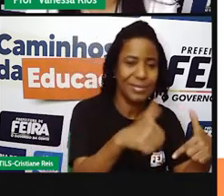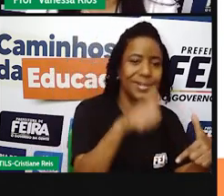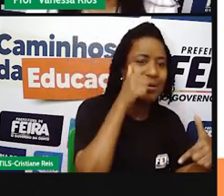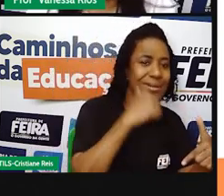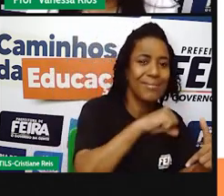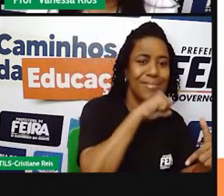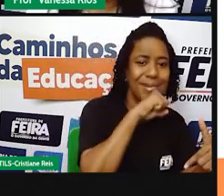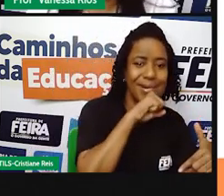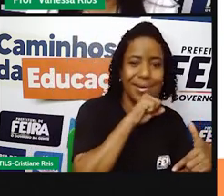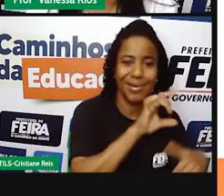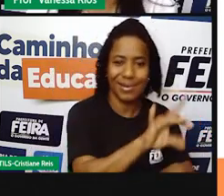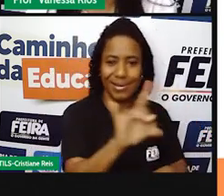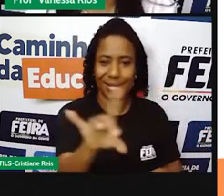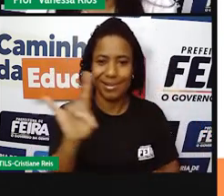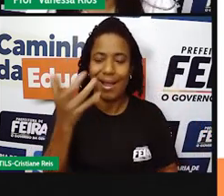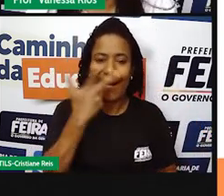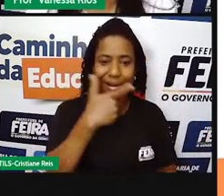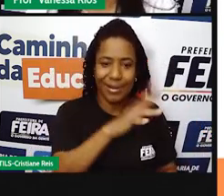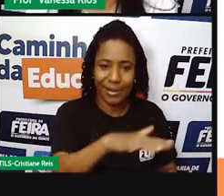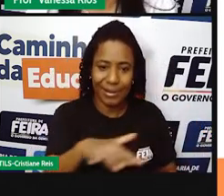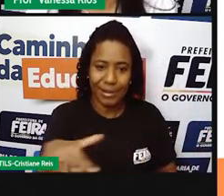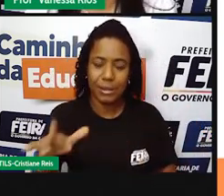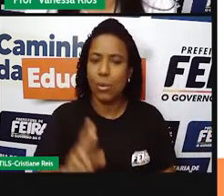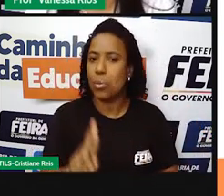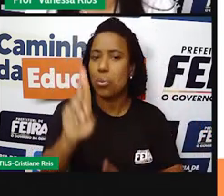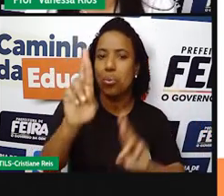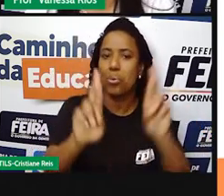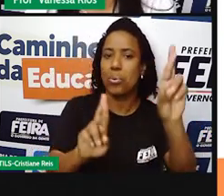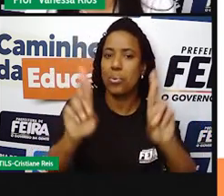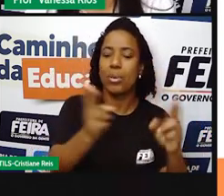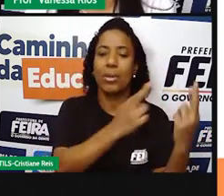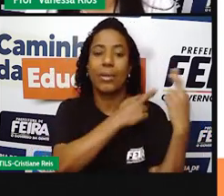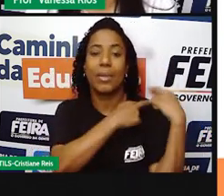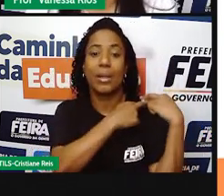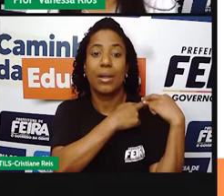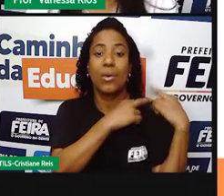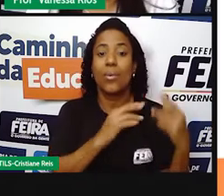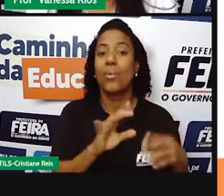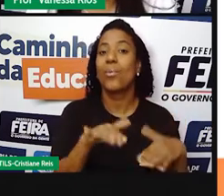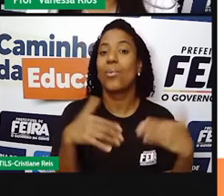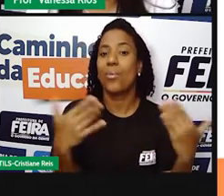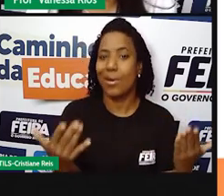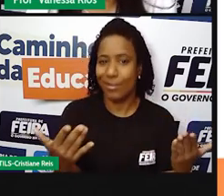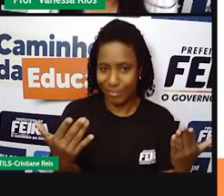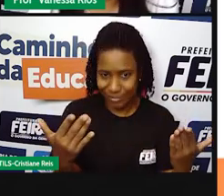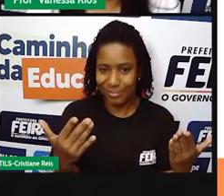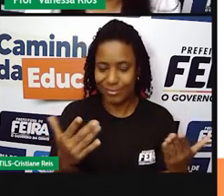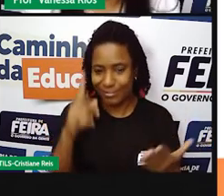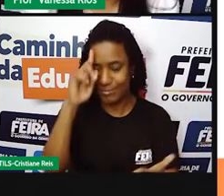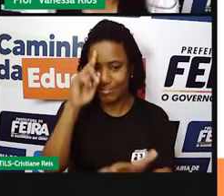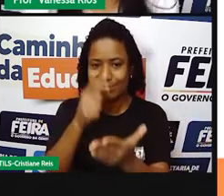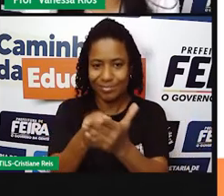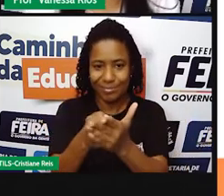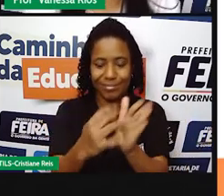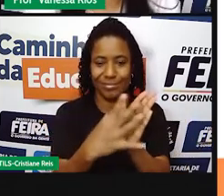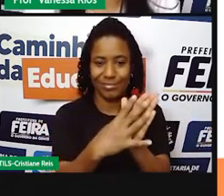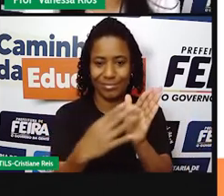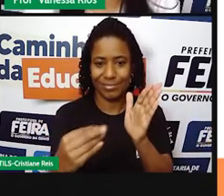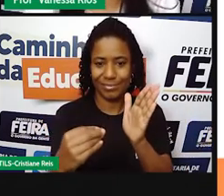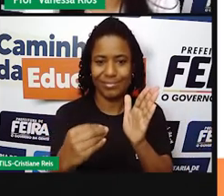seria da criança, né? Dos filhos em relação ao que eles tinham que fazer no seu dia a dia, no seu cotidiano.